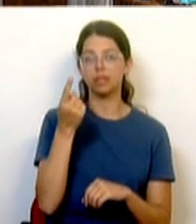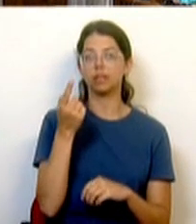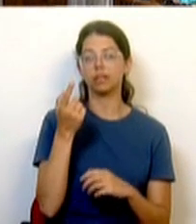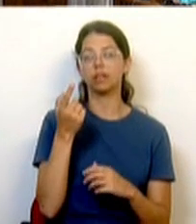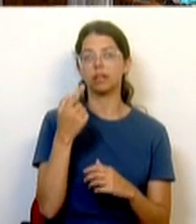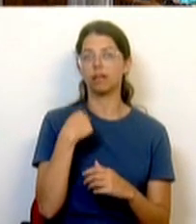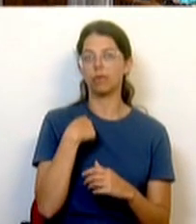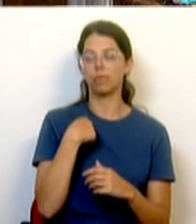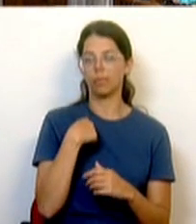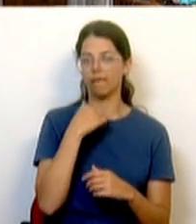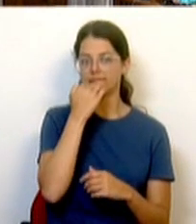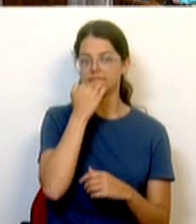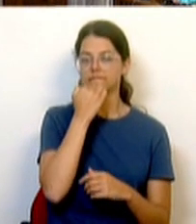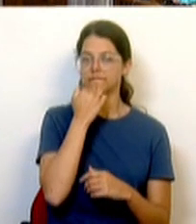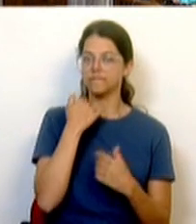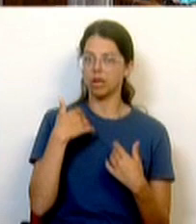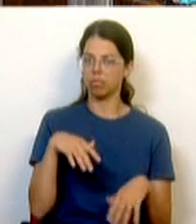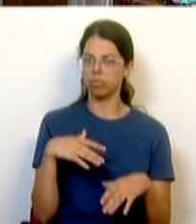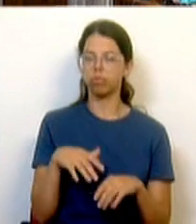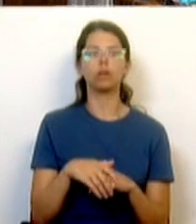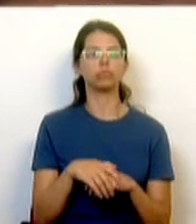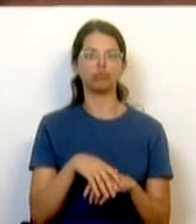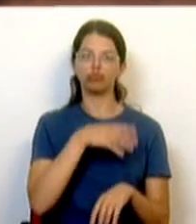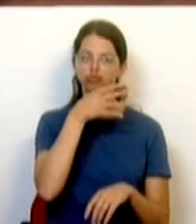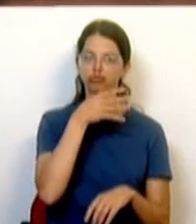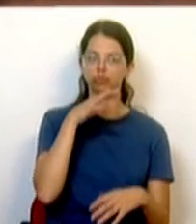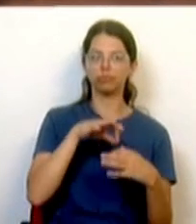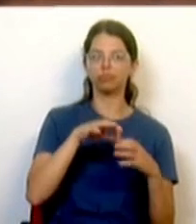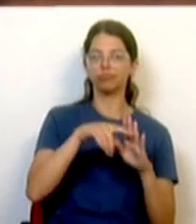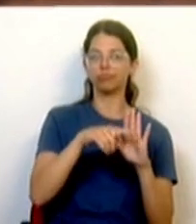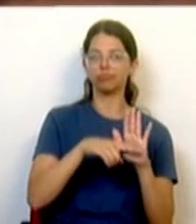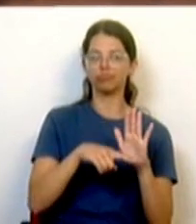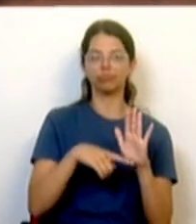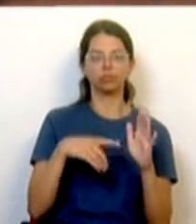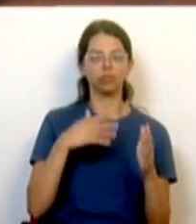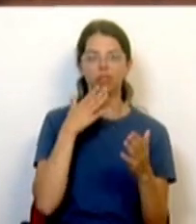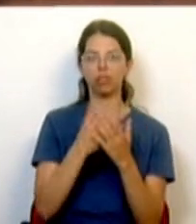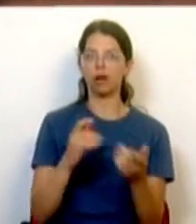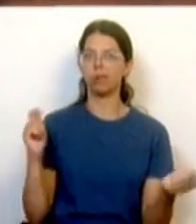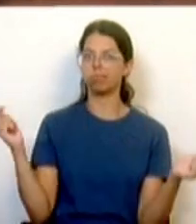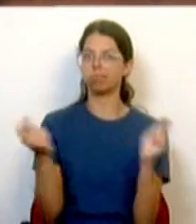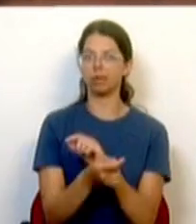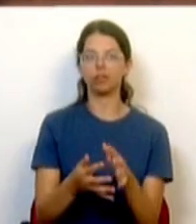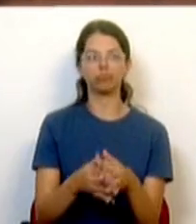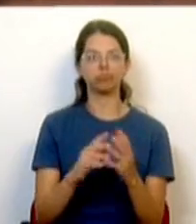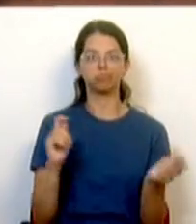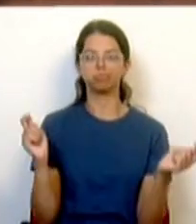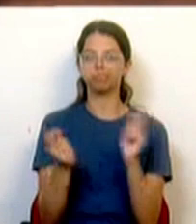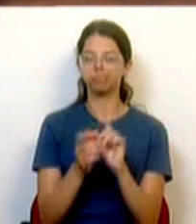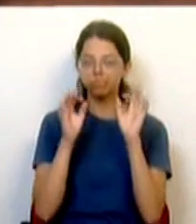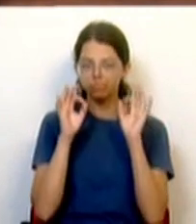satisfeita por estar a prestar contas relativamente a uma medida que é mesmo uma medida transformadora e estrutural do nosso país,